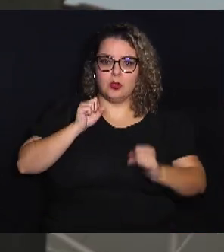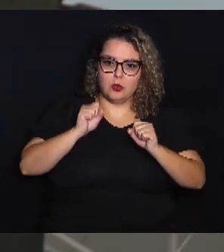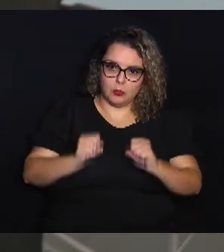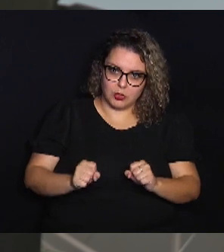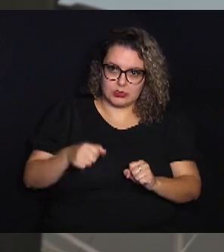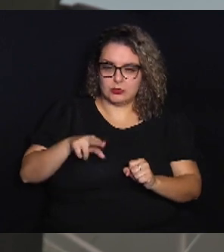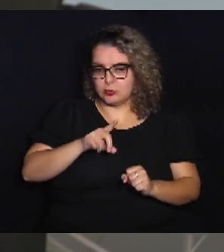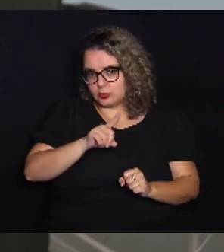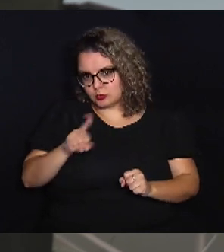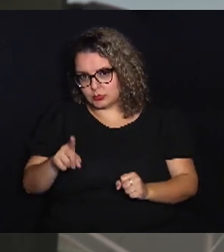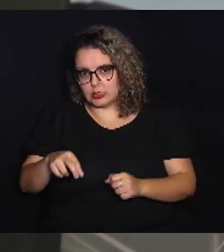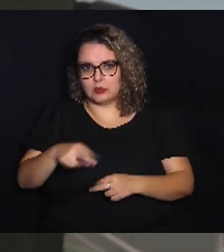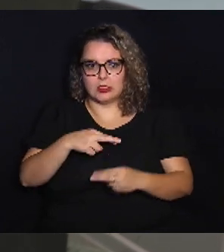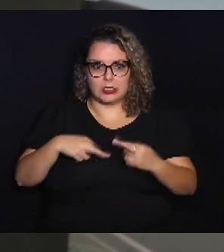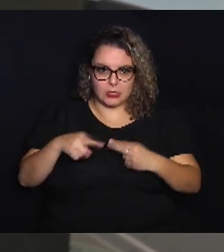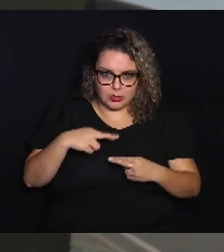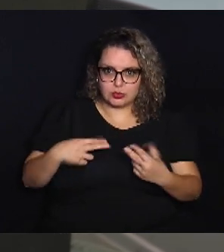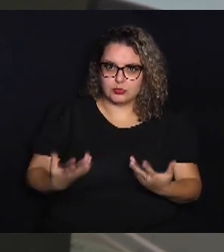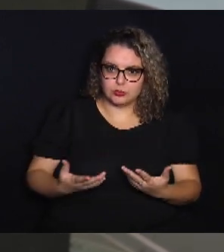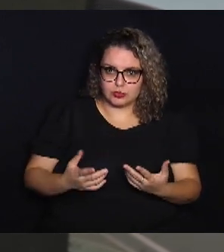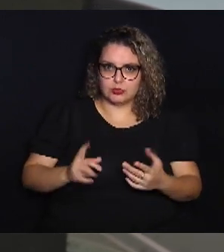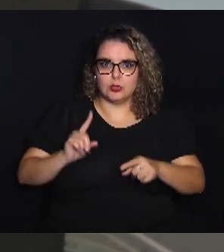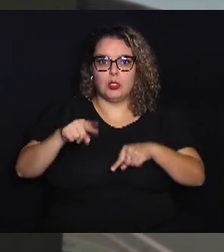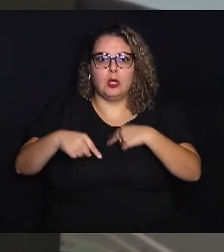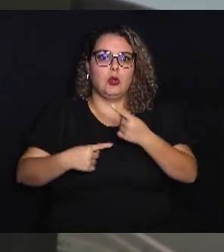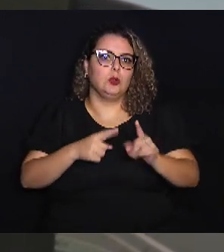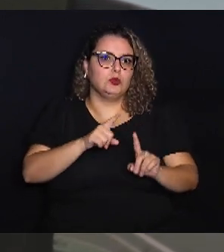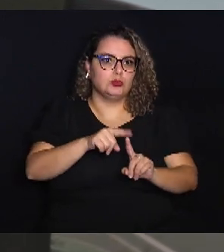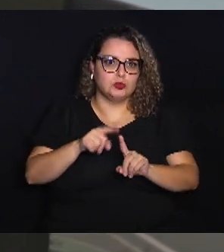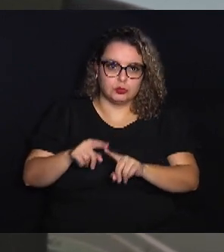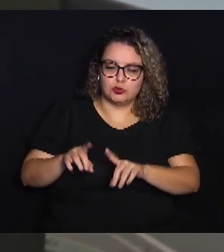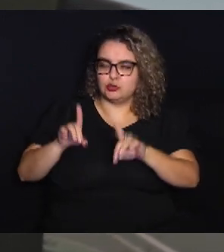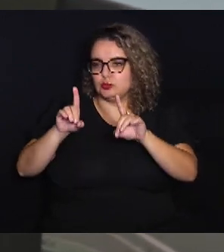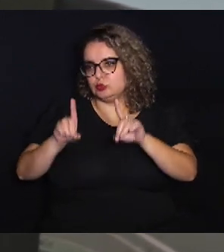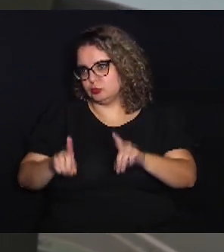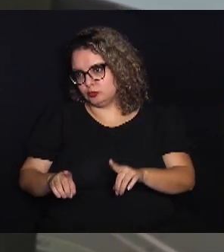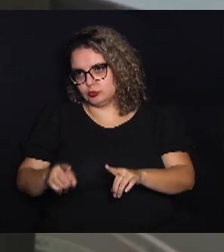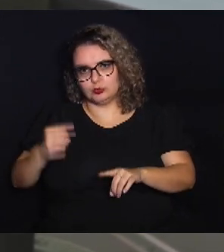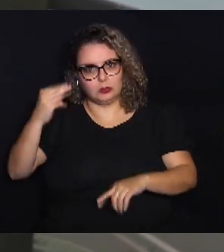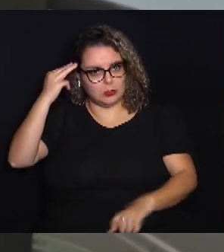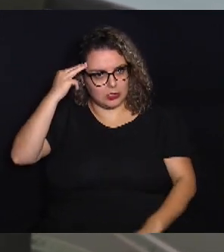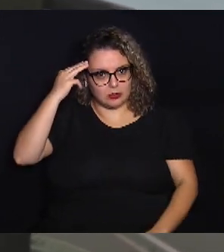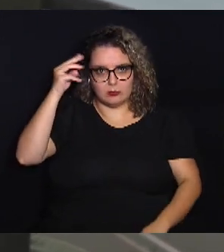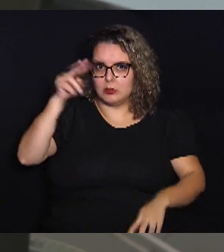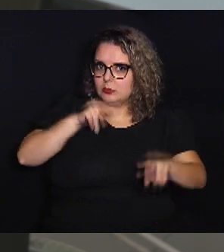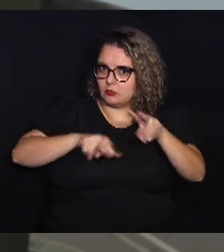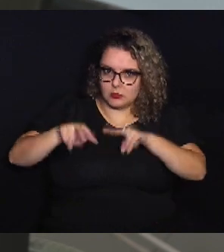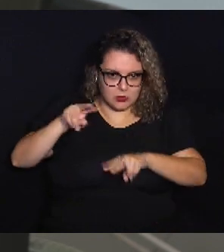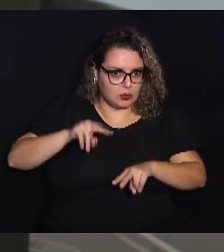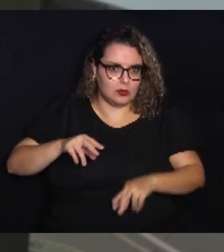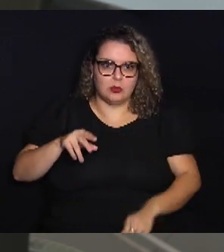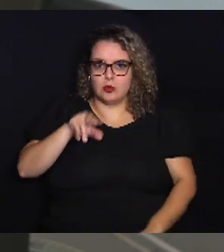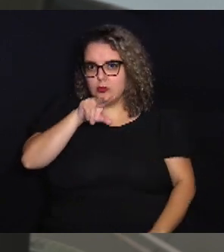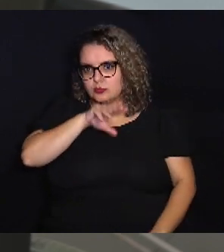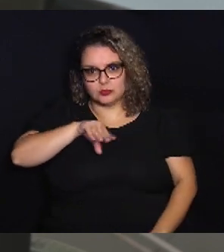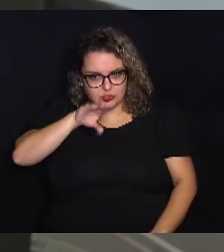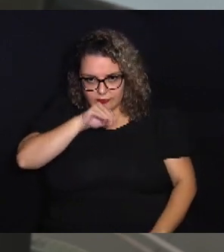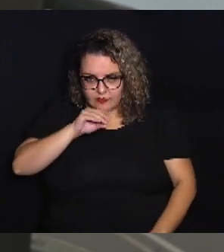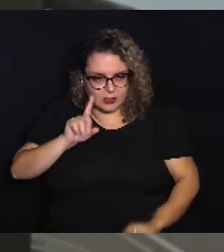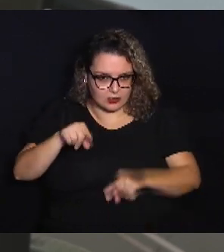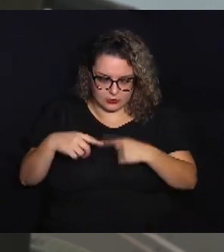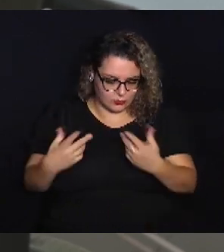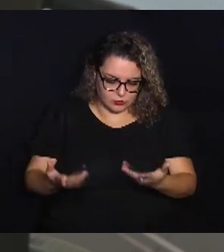podendo ou não estar associada a outros ciclos de deficiência mental, visual, ou de fala,